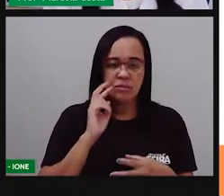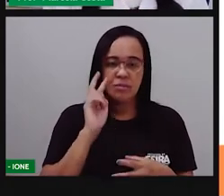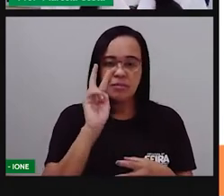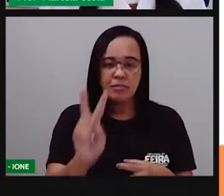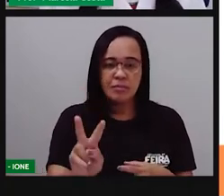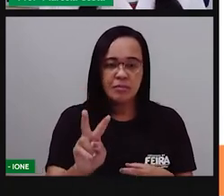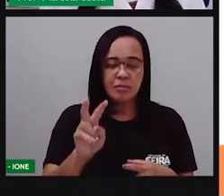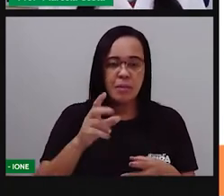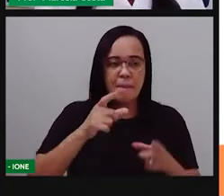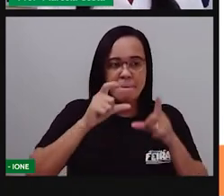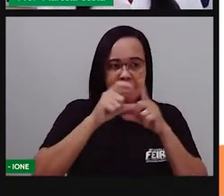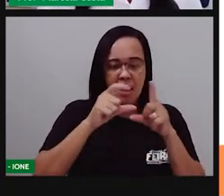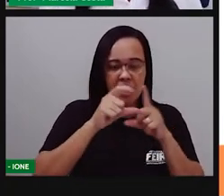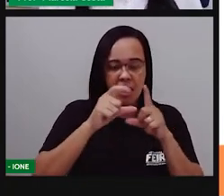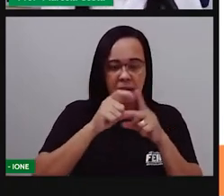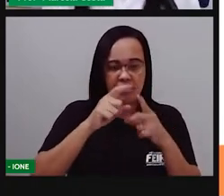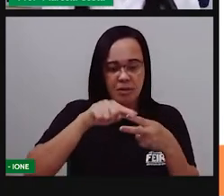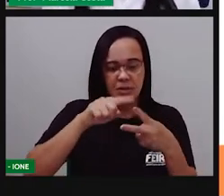para dizer essa palavra.